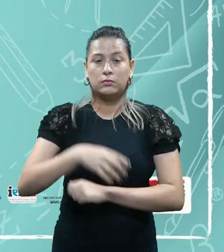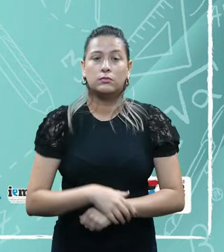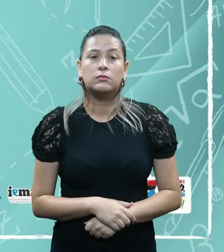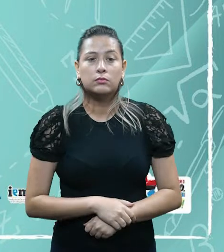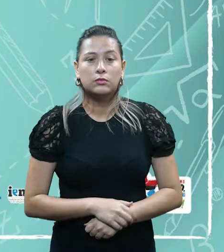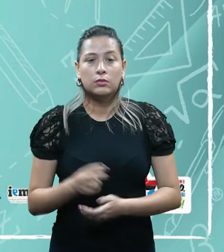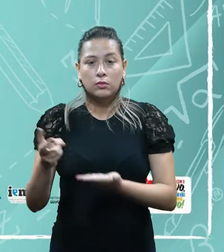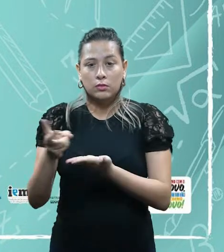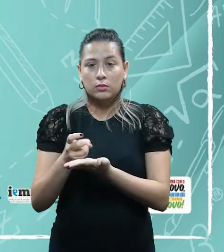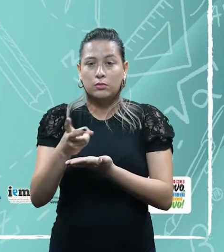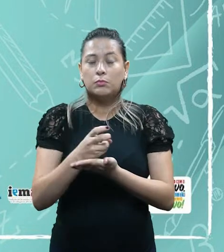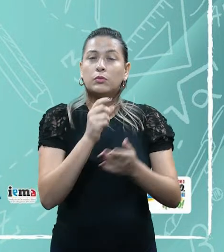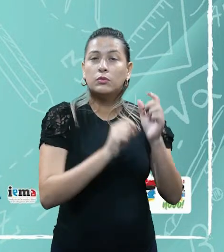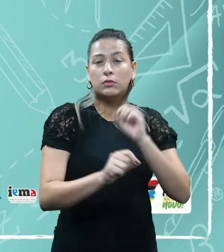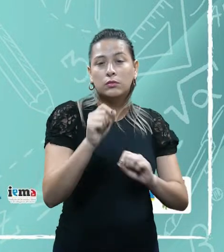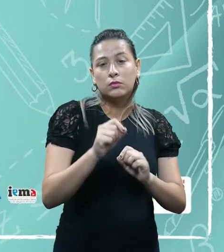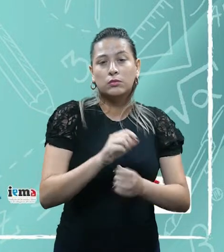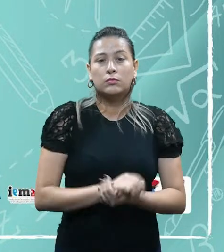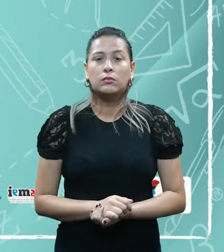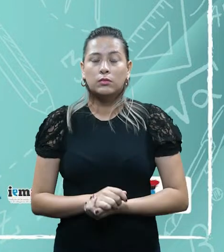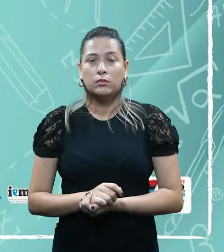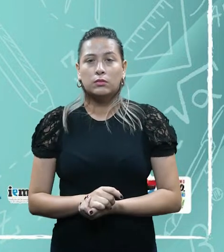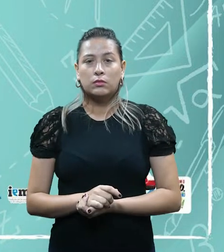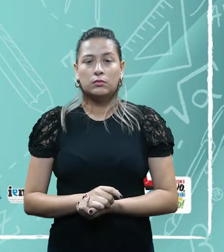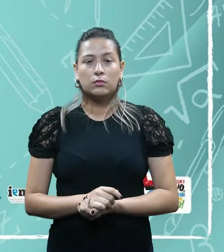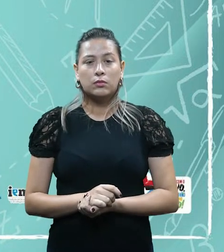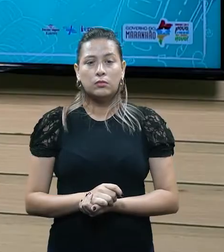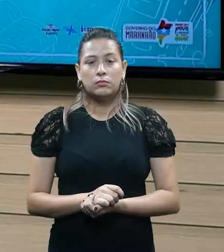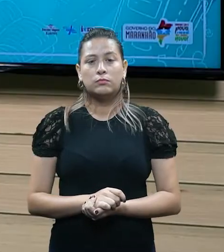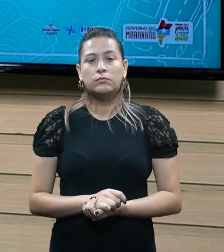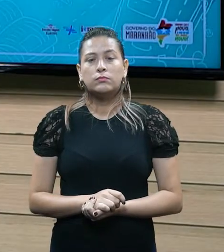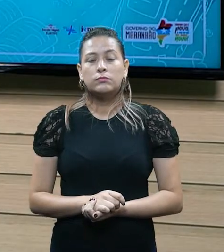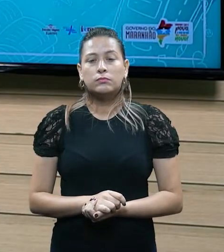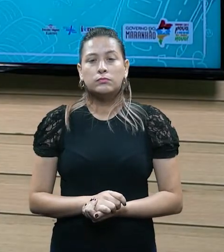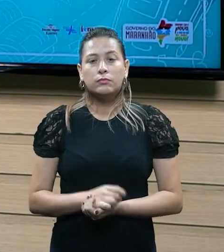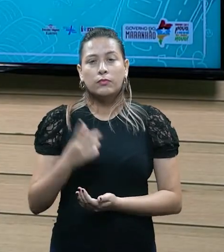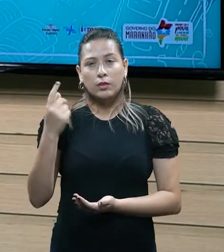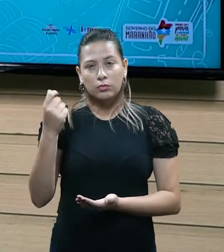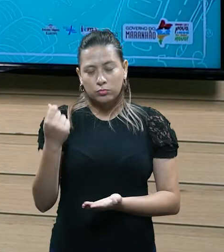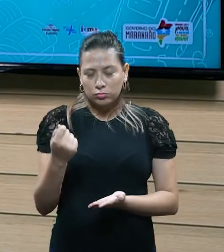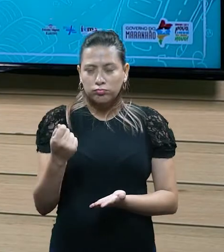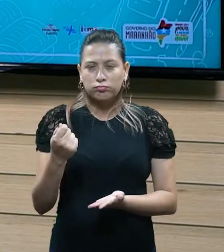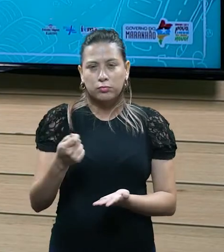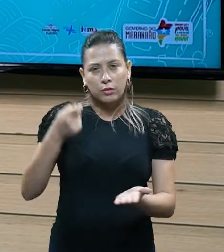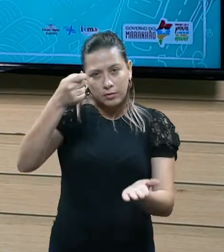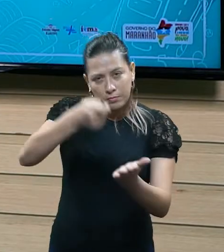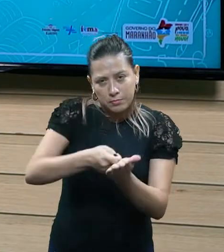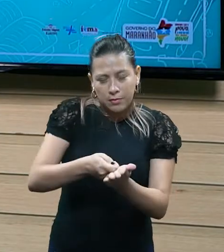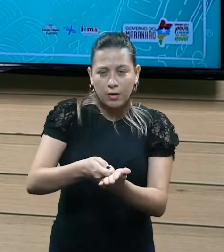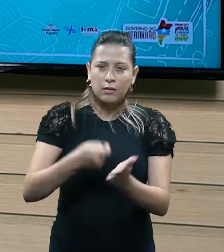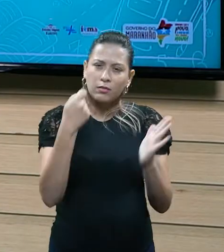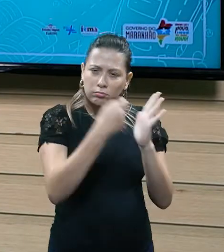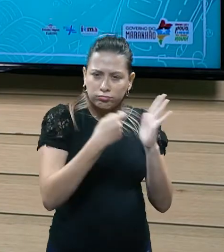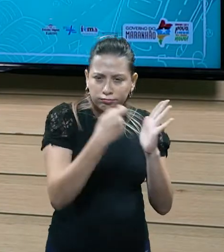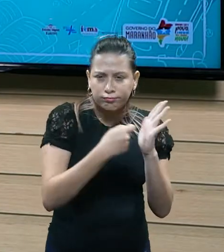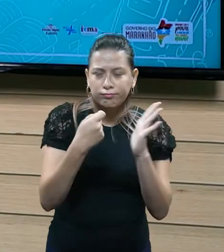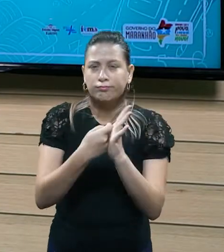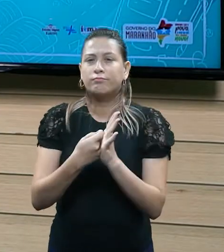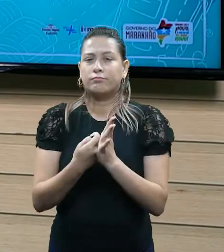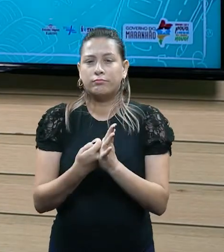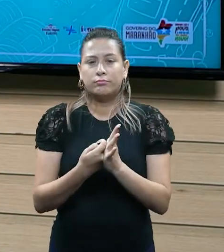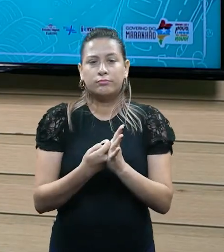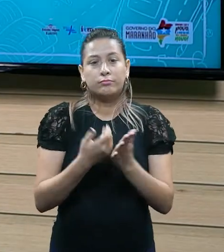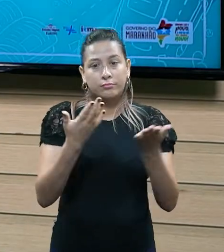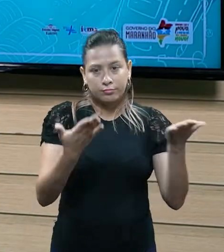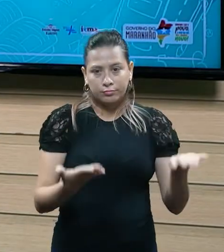diz que tributo é toda a prestação pecuniária compulsória, né, vamos, de fato, relembrar o conceito de tributo. Então,